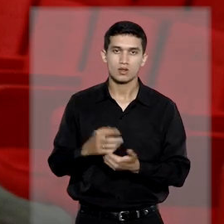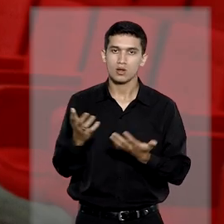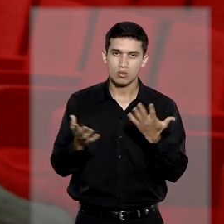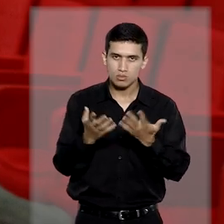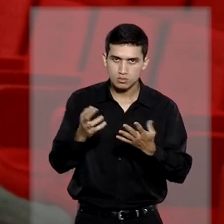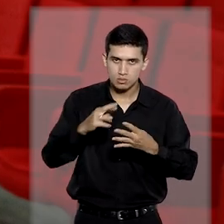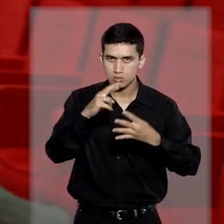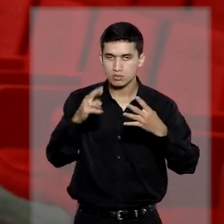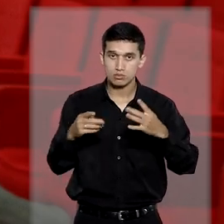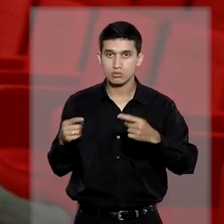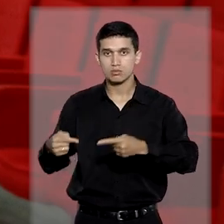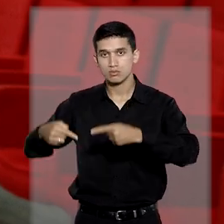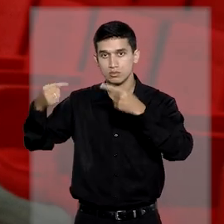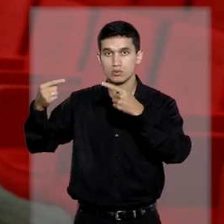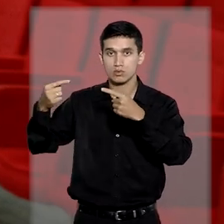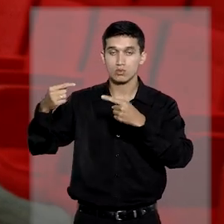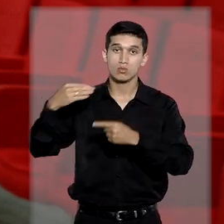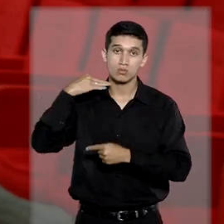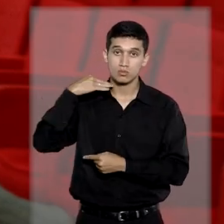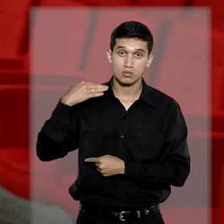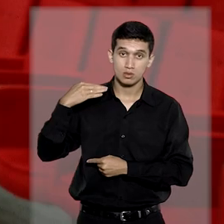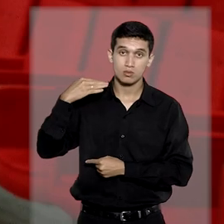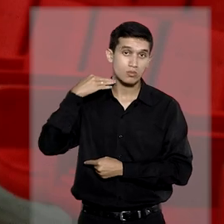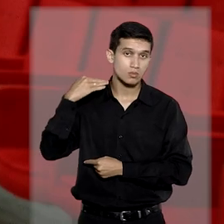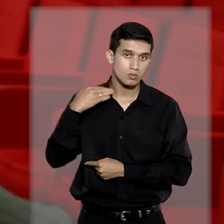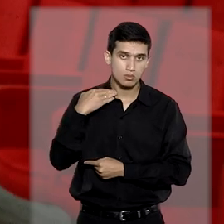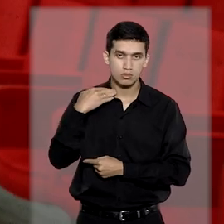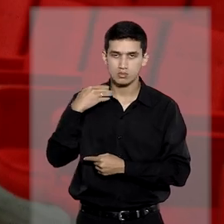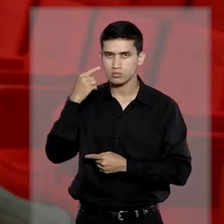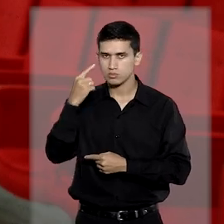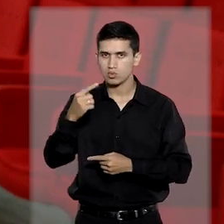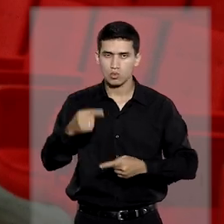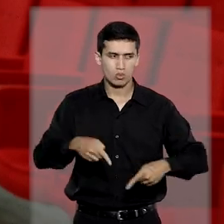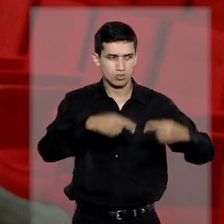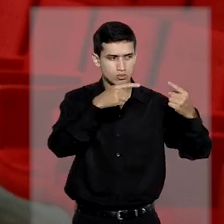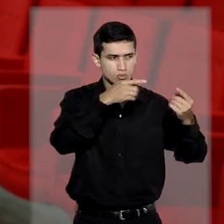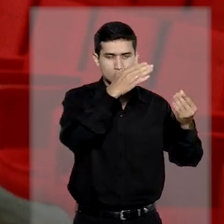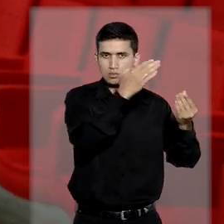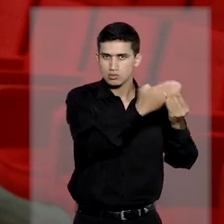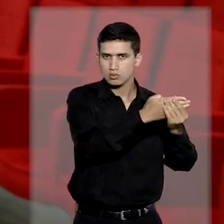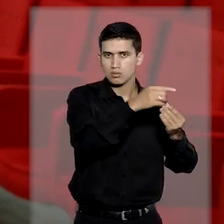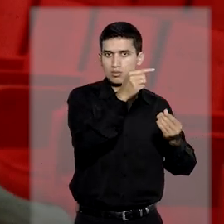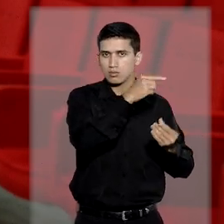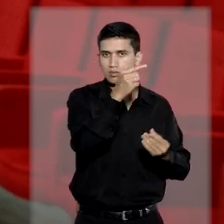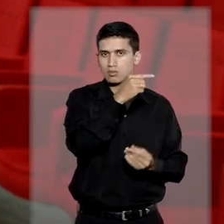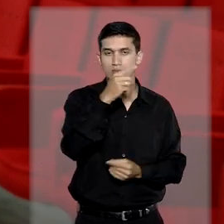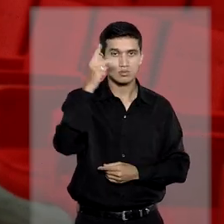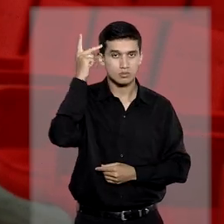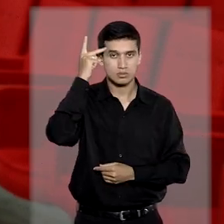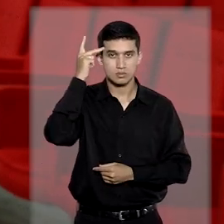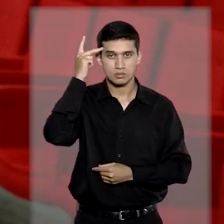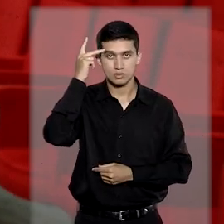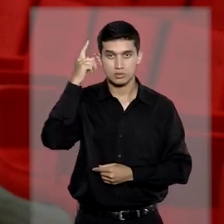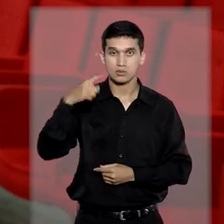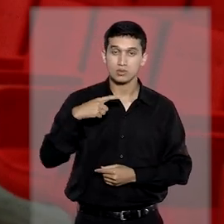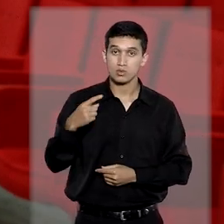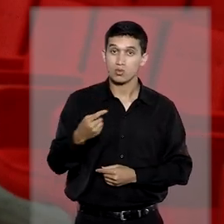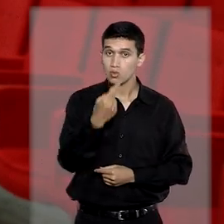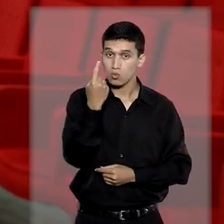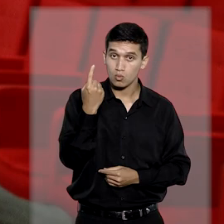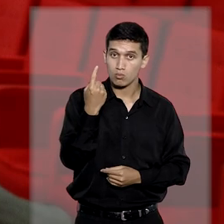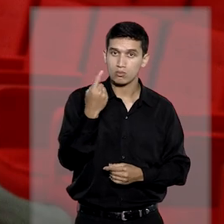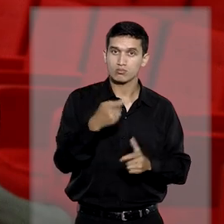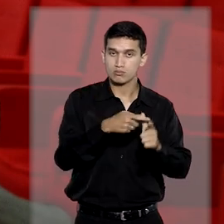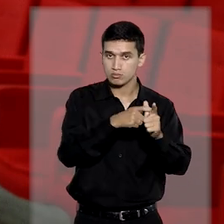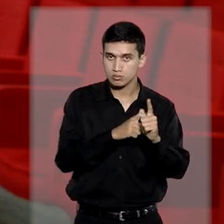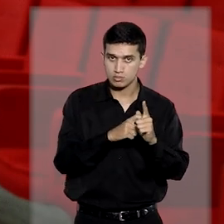recursos afetados, um banco questiona a decisão do Tribunal de Justiça de São Paulo que indeferiu o pedido para que, na execução